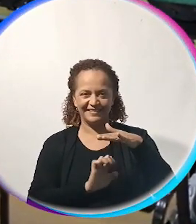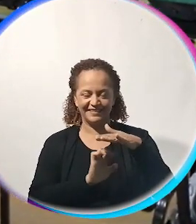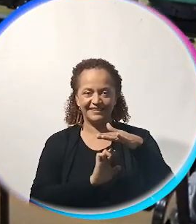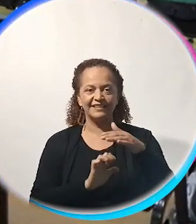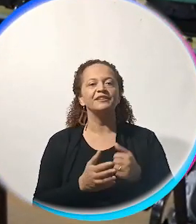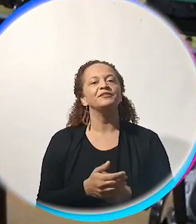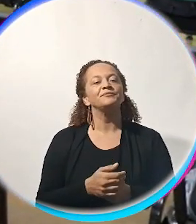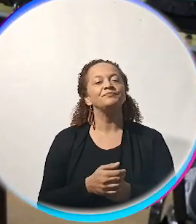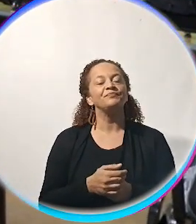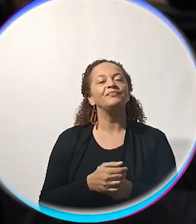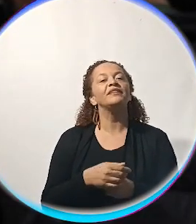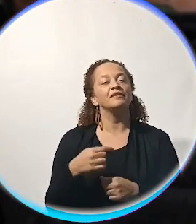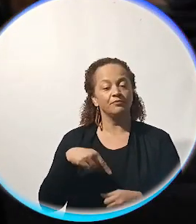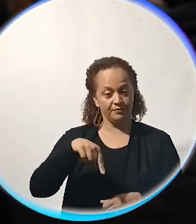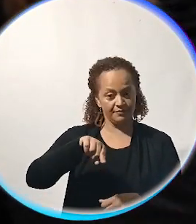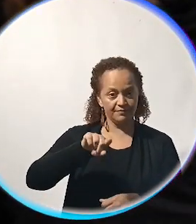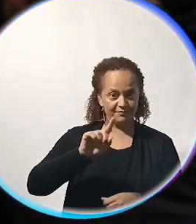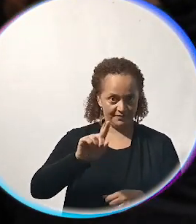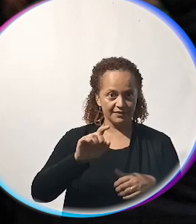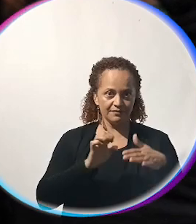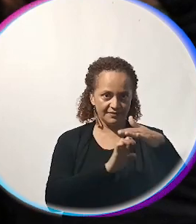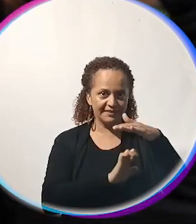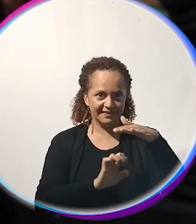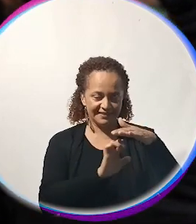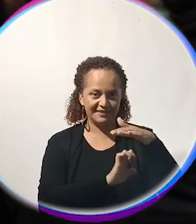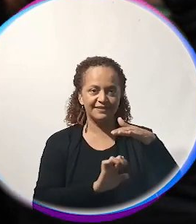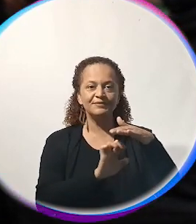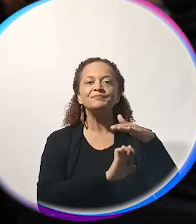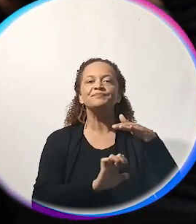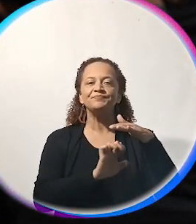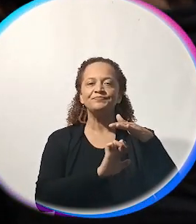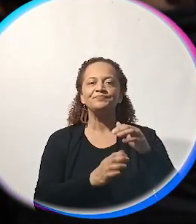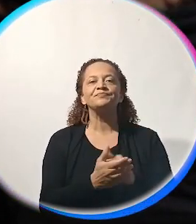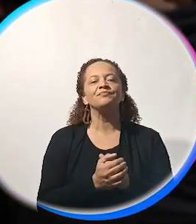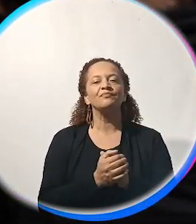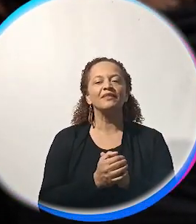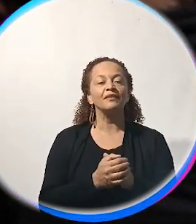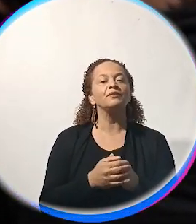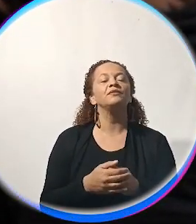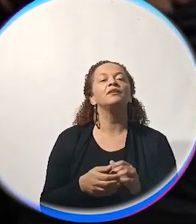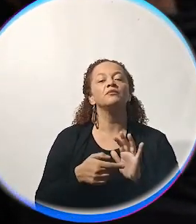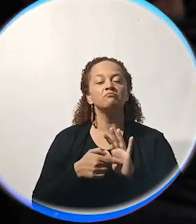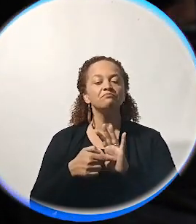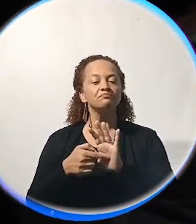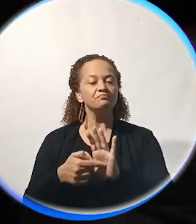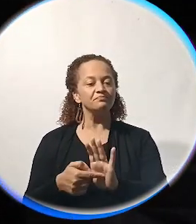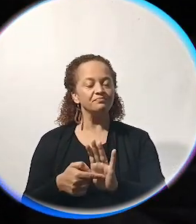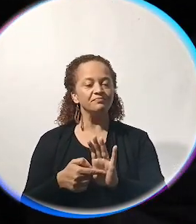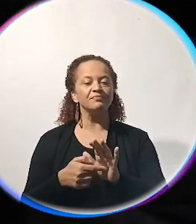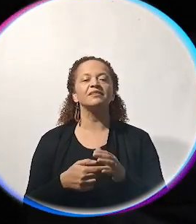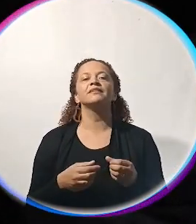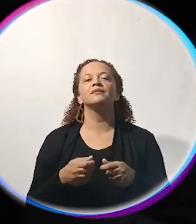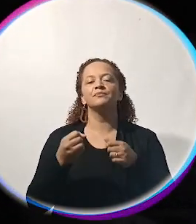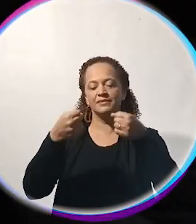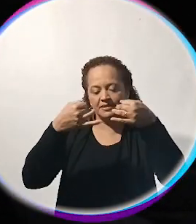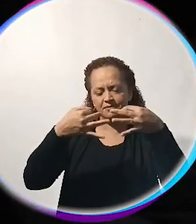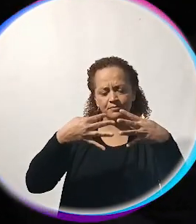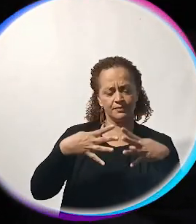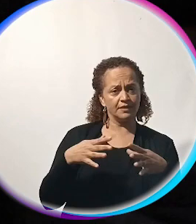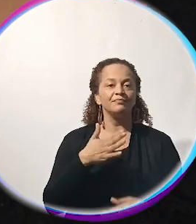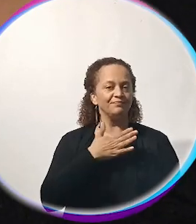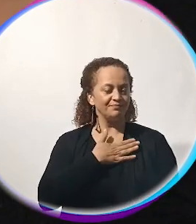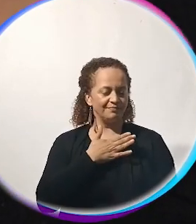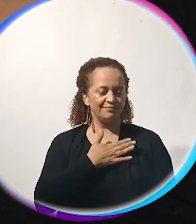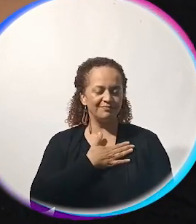entregamos também uma apresentação breve do trabalho do Departamento de Empregabilidade.